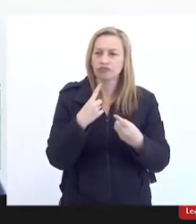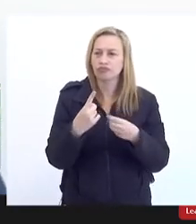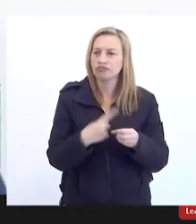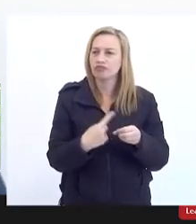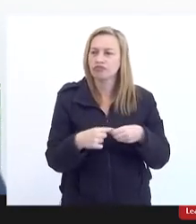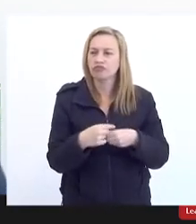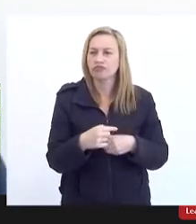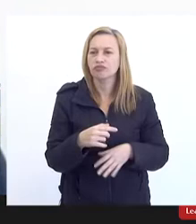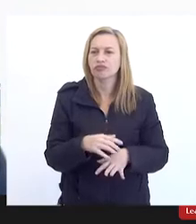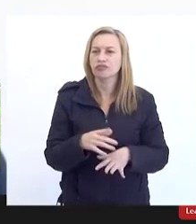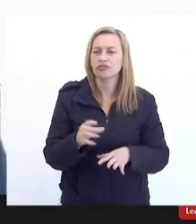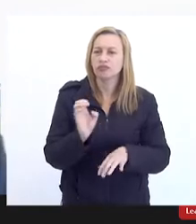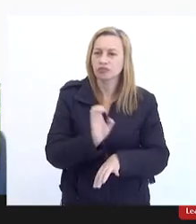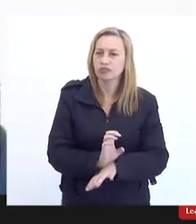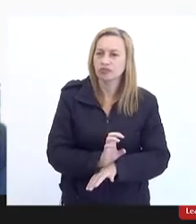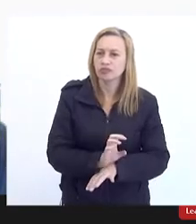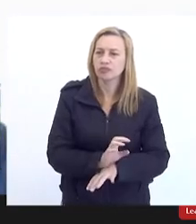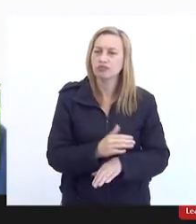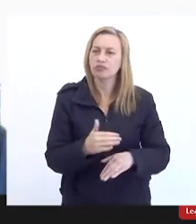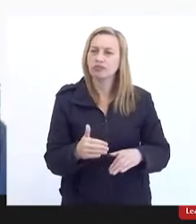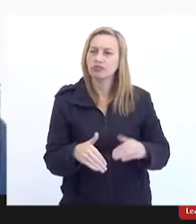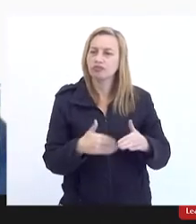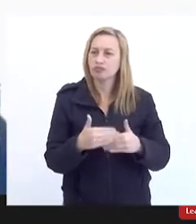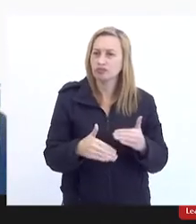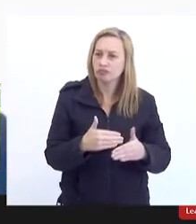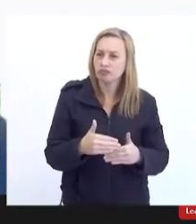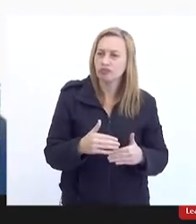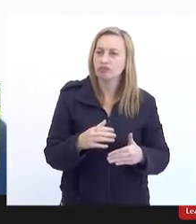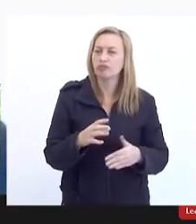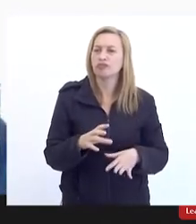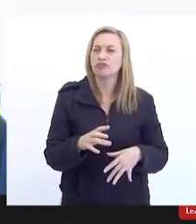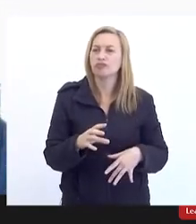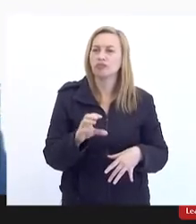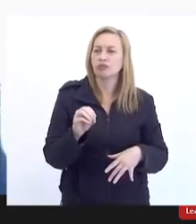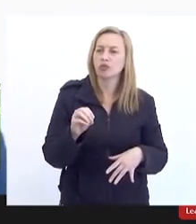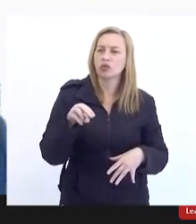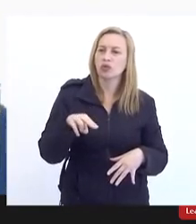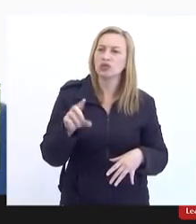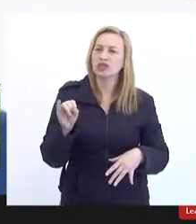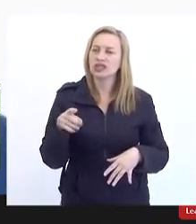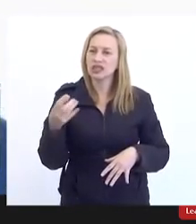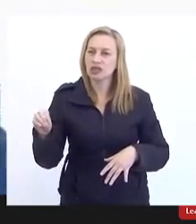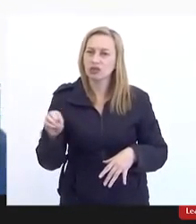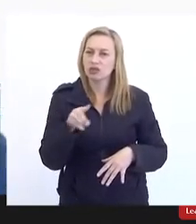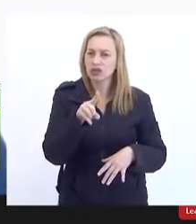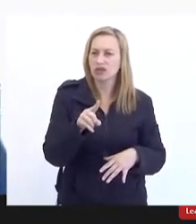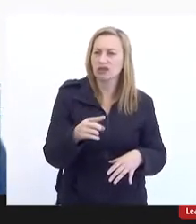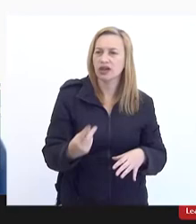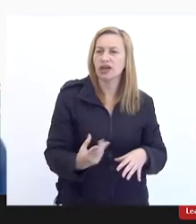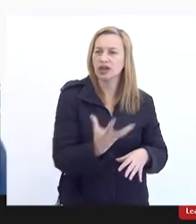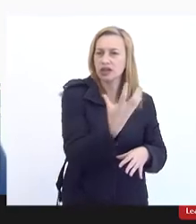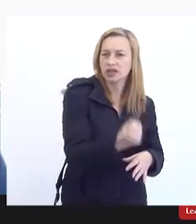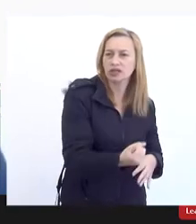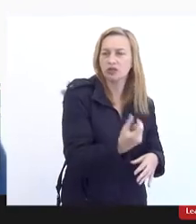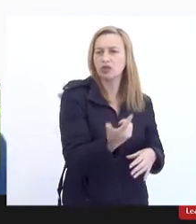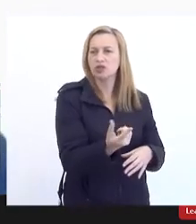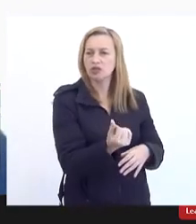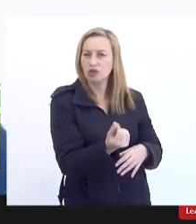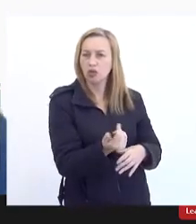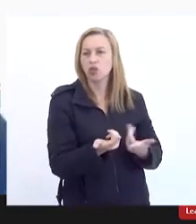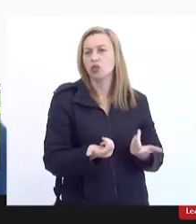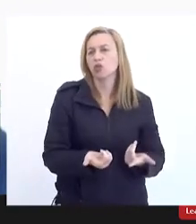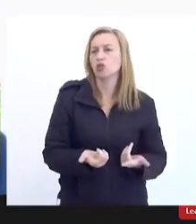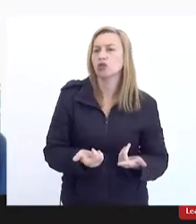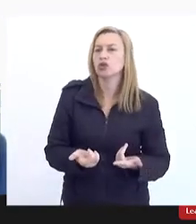feito o seguinte olha o estado vai fazer o processo de concessão e nesse processo de concessão você vai receber um valor vai receber uma otorga então